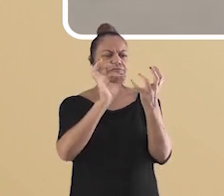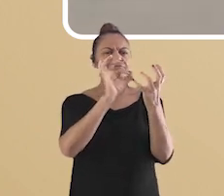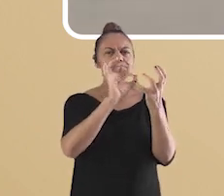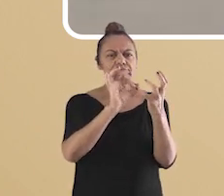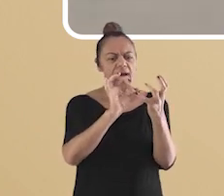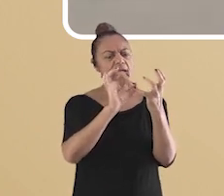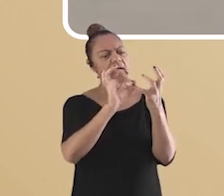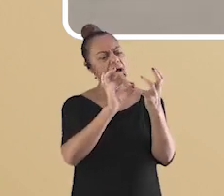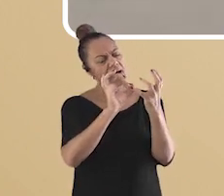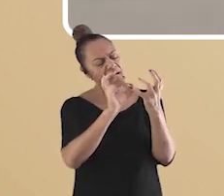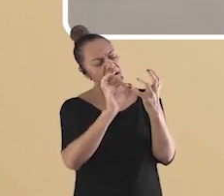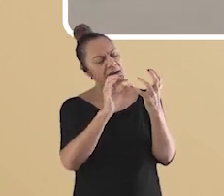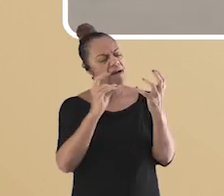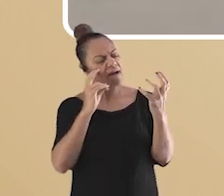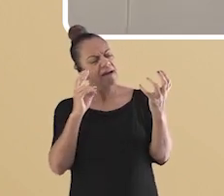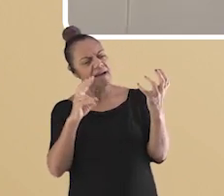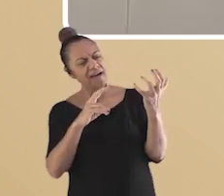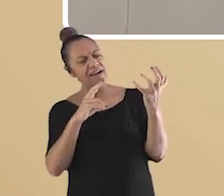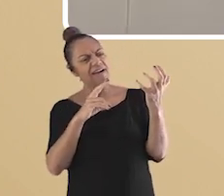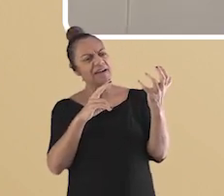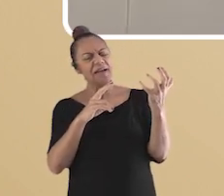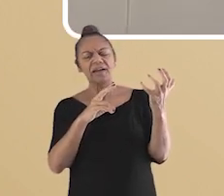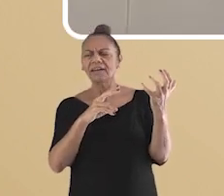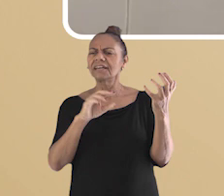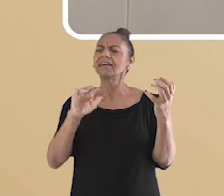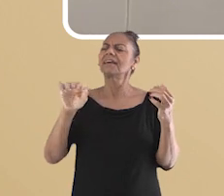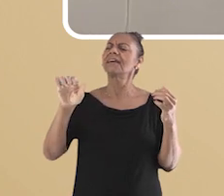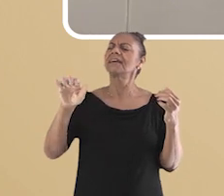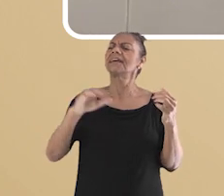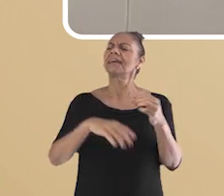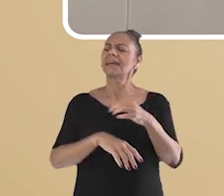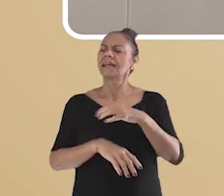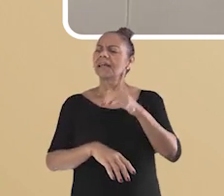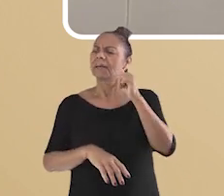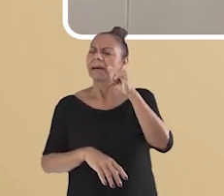apontou para as duas abelhas na flor. Depois, Chico perguntou